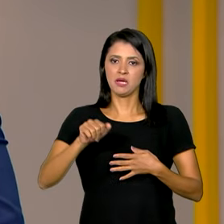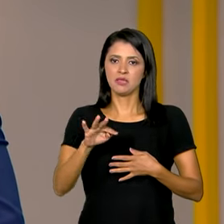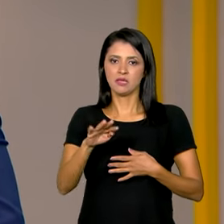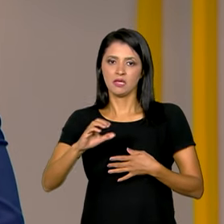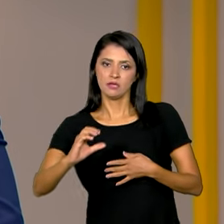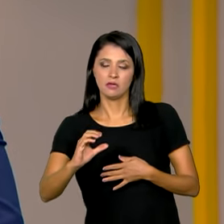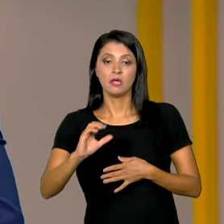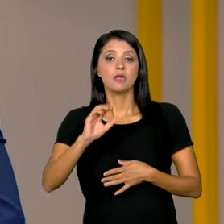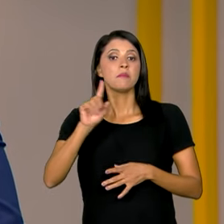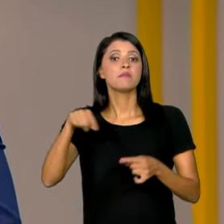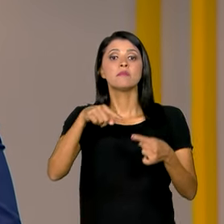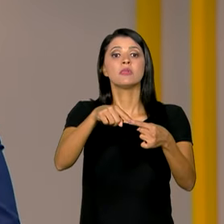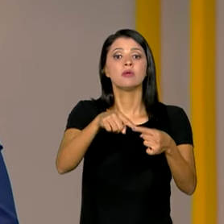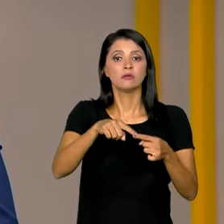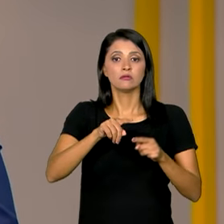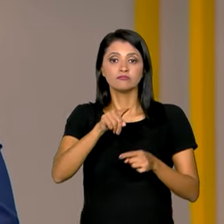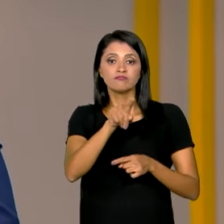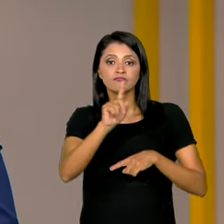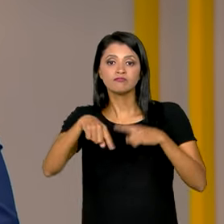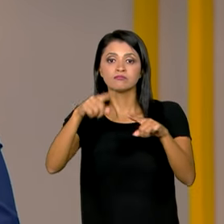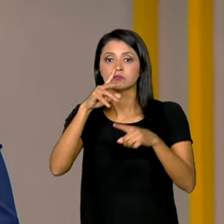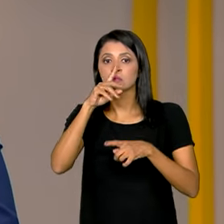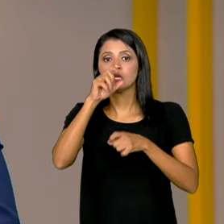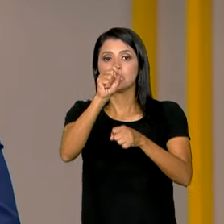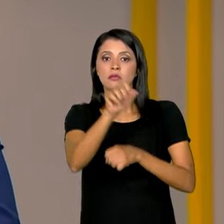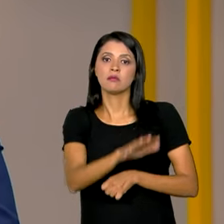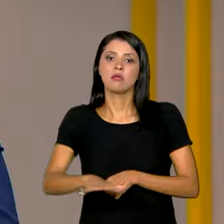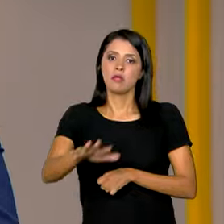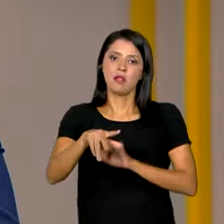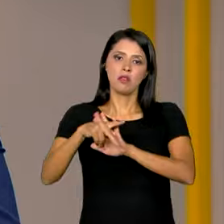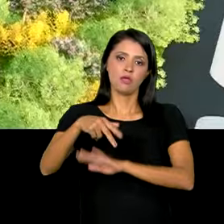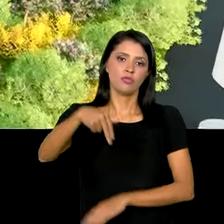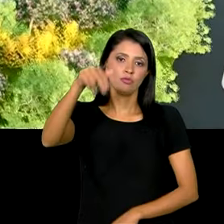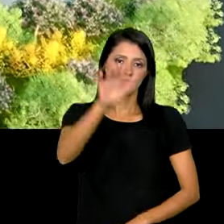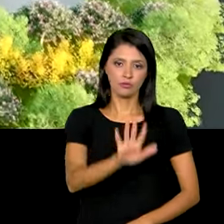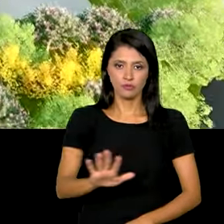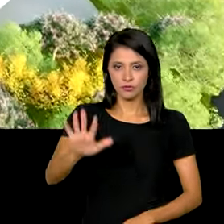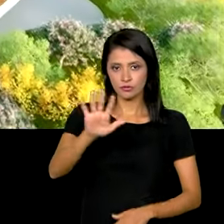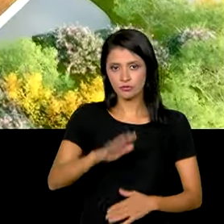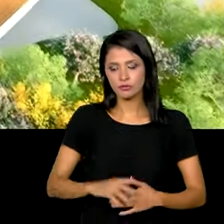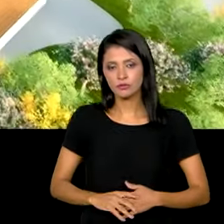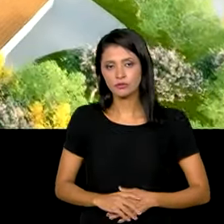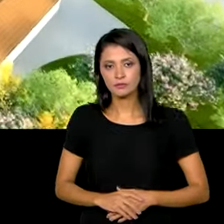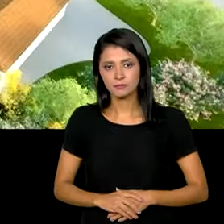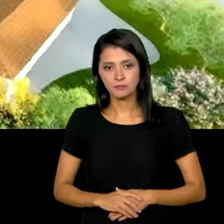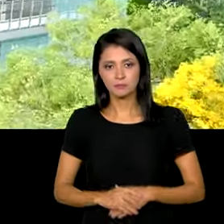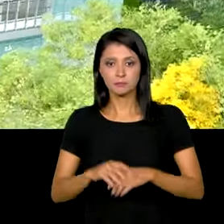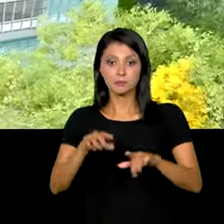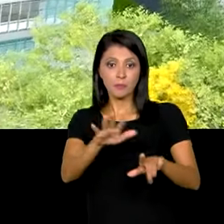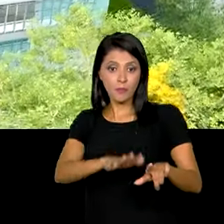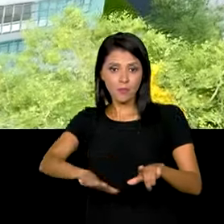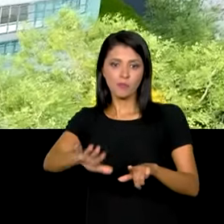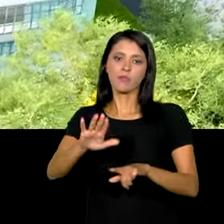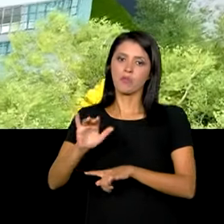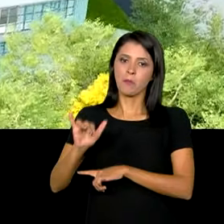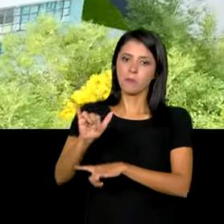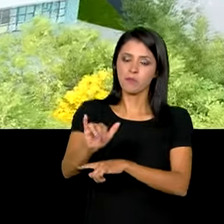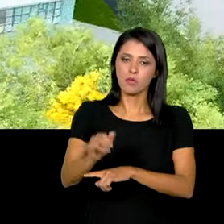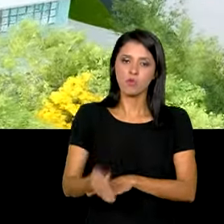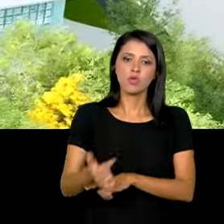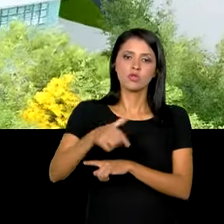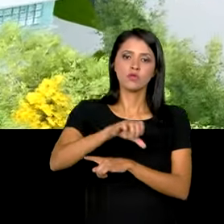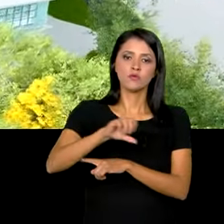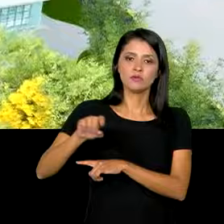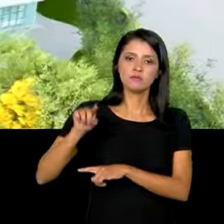como meta fortalecer o campo de inovação tecnológico na região nordeste. Um parque de quase 900 mil